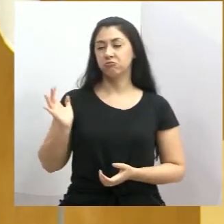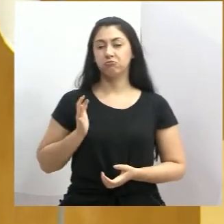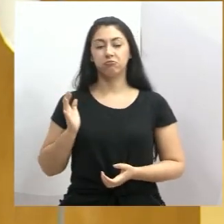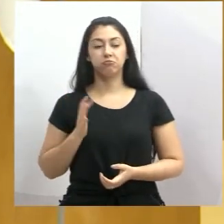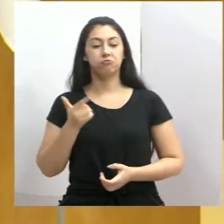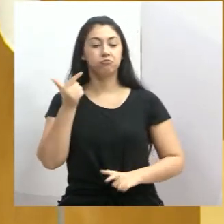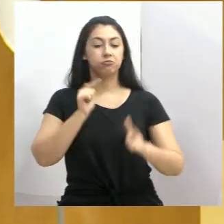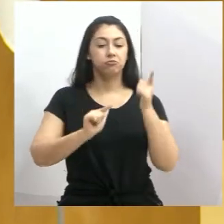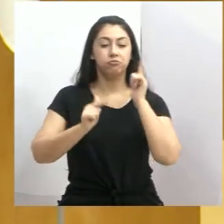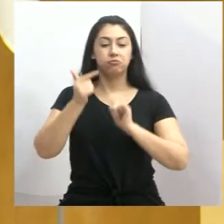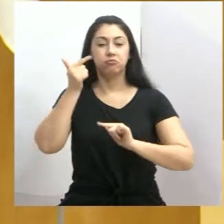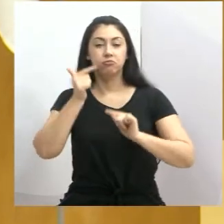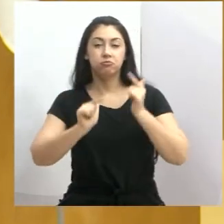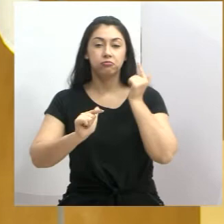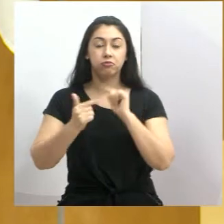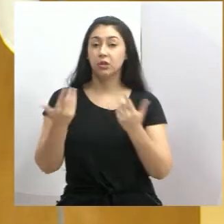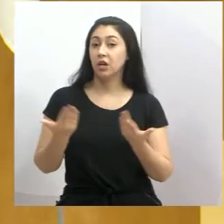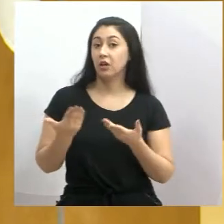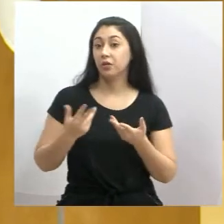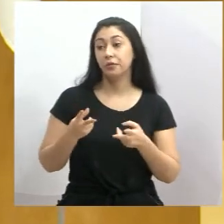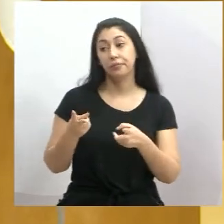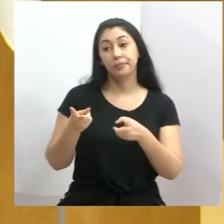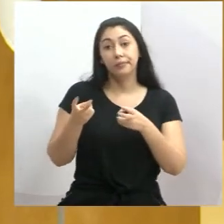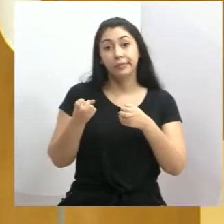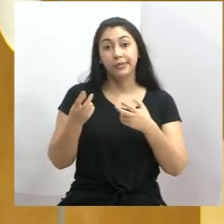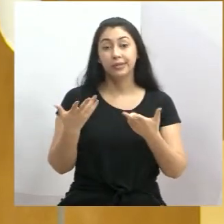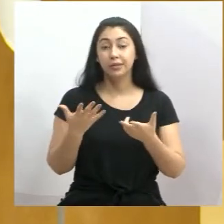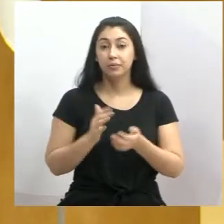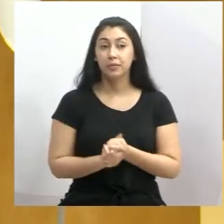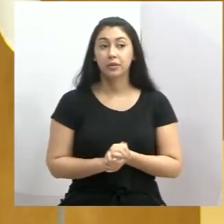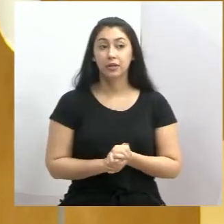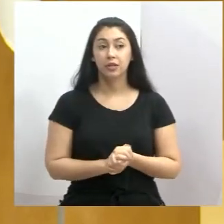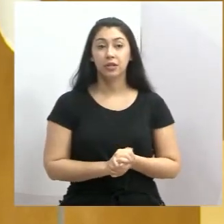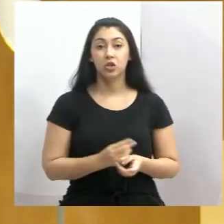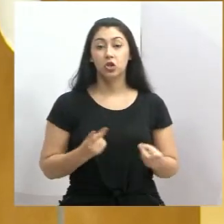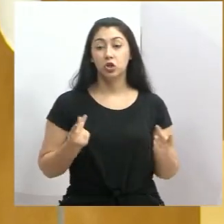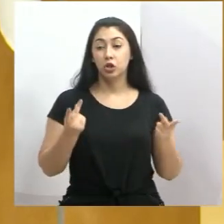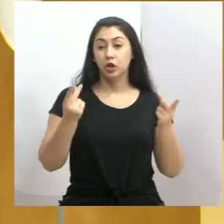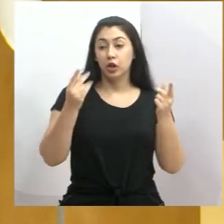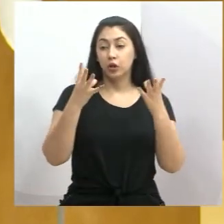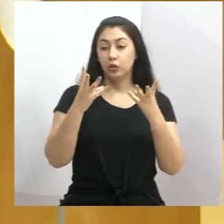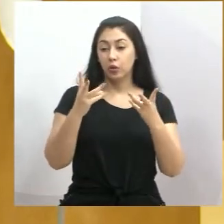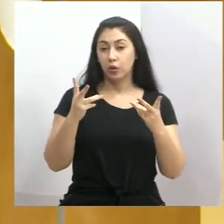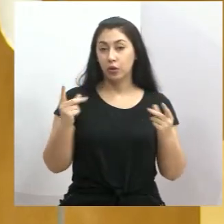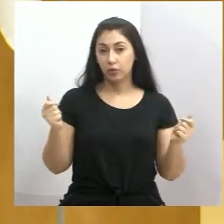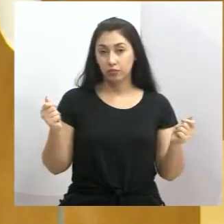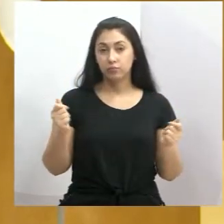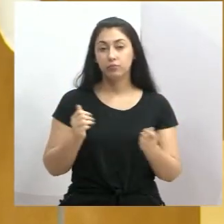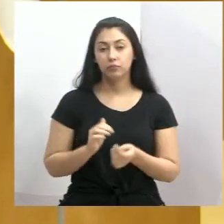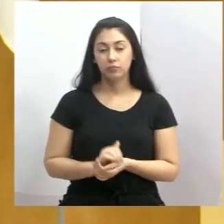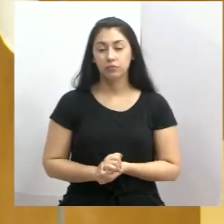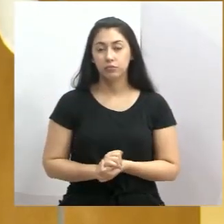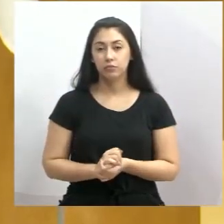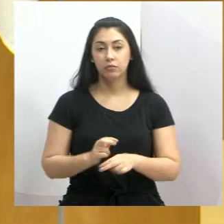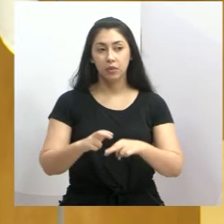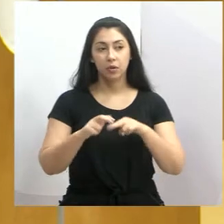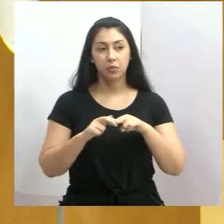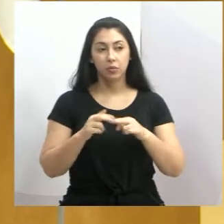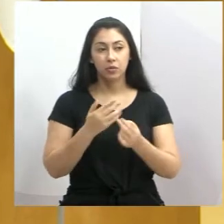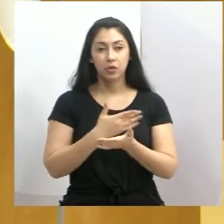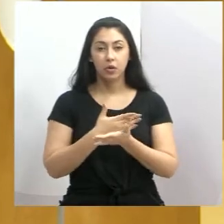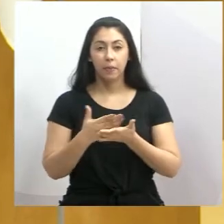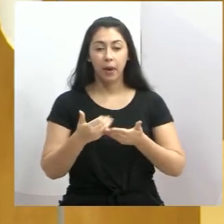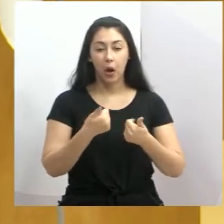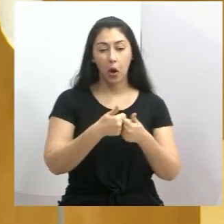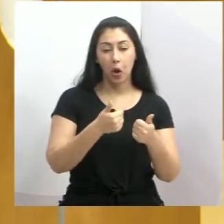Ganharam muito dinheiro e hoje está vendo aí o seu império, as suas fortunas sendo ameaçadas. E é por isso que está aí retirando ônibus